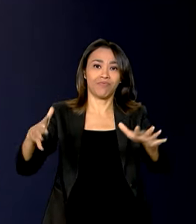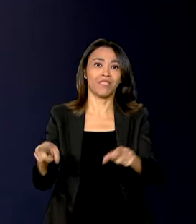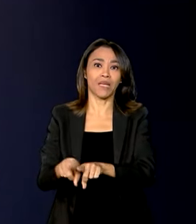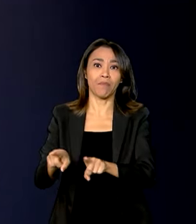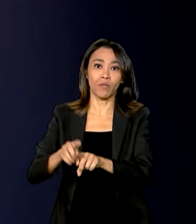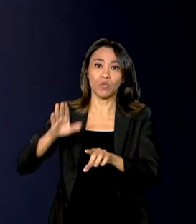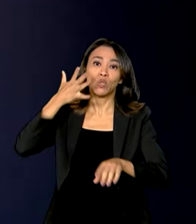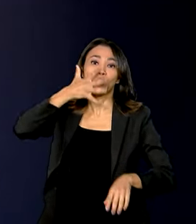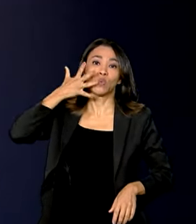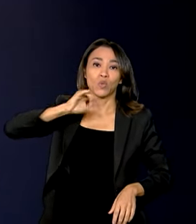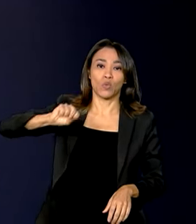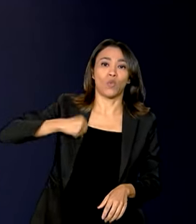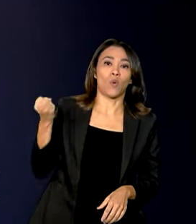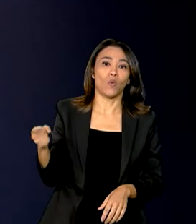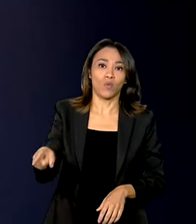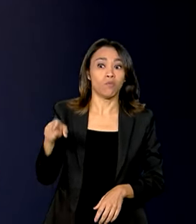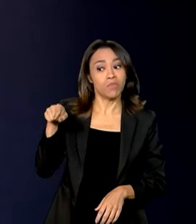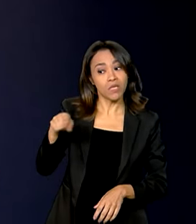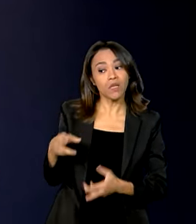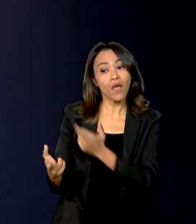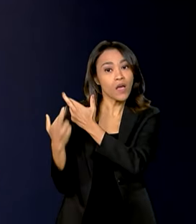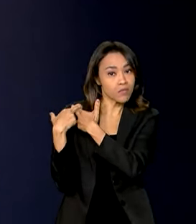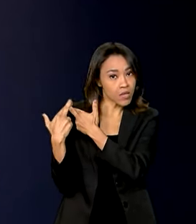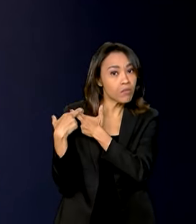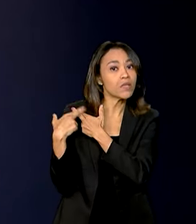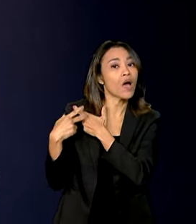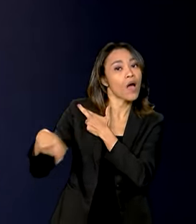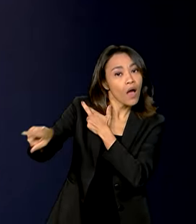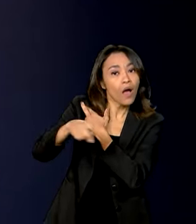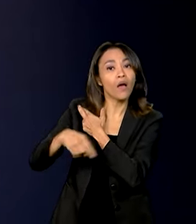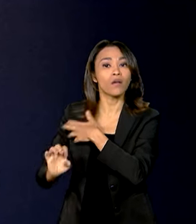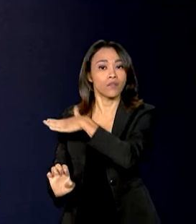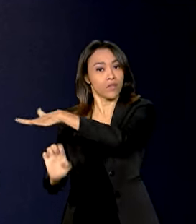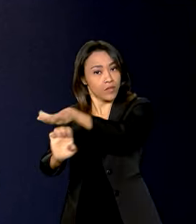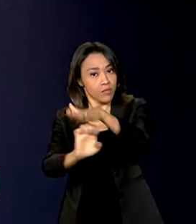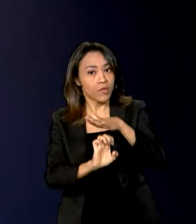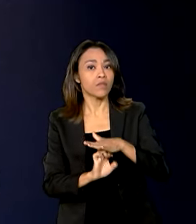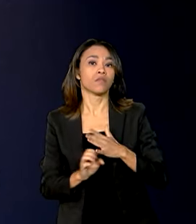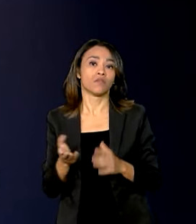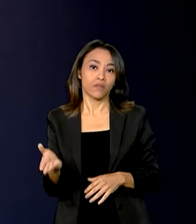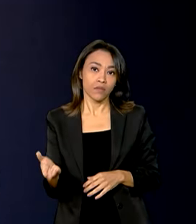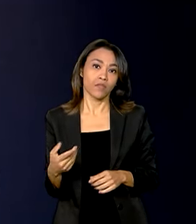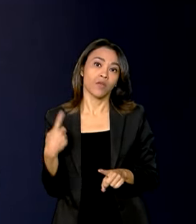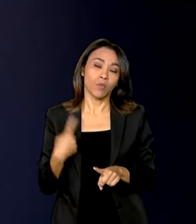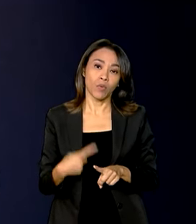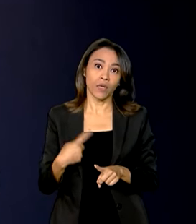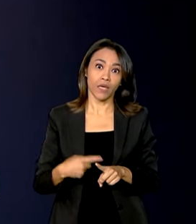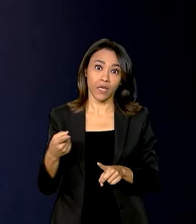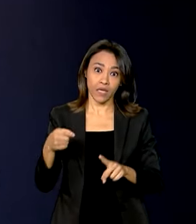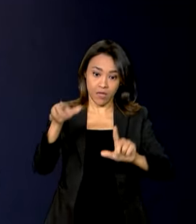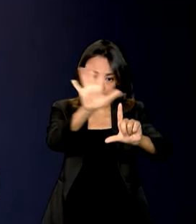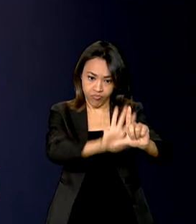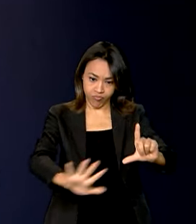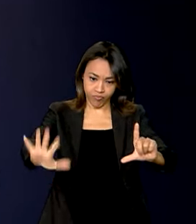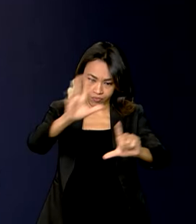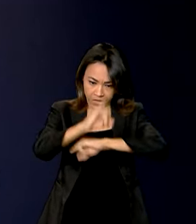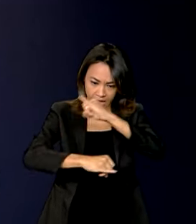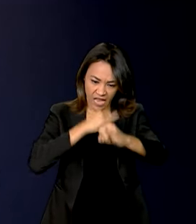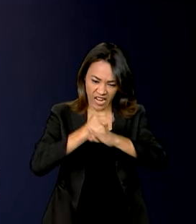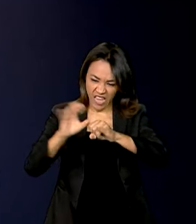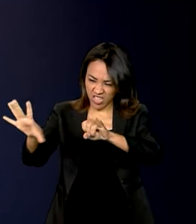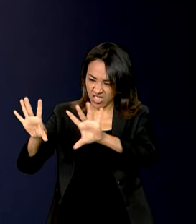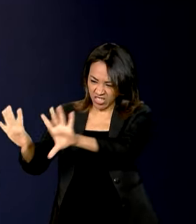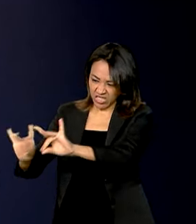As plataformas precisam ter mais responsabilidade para garantir que o ambiente digital não seja usado para a disseminação de